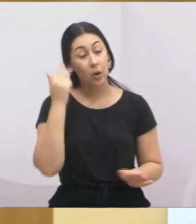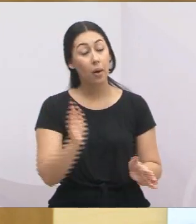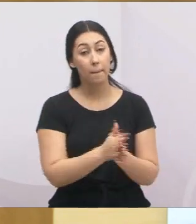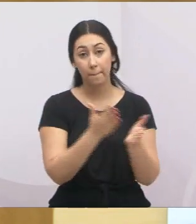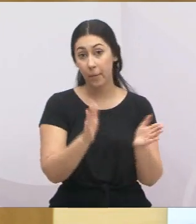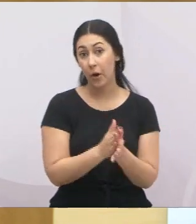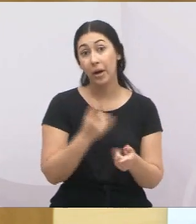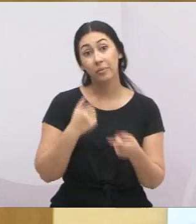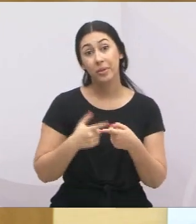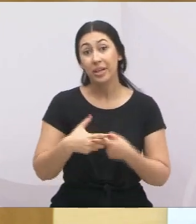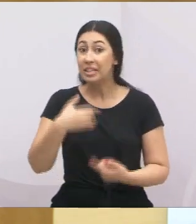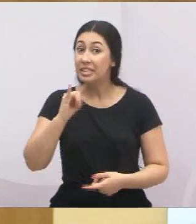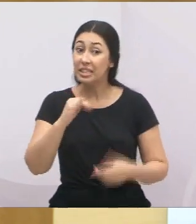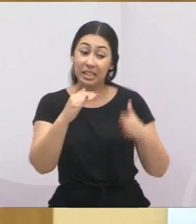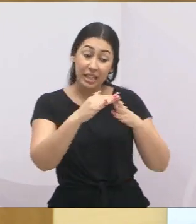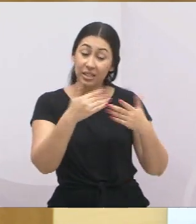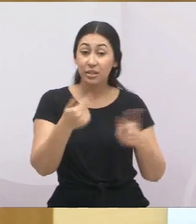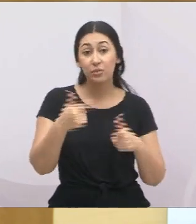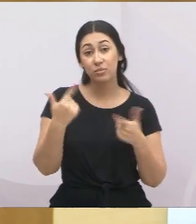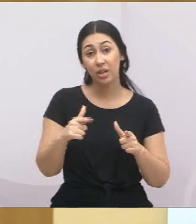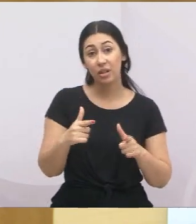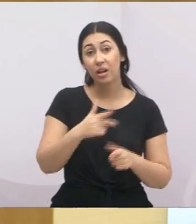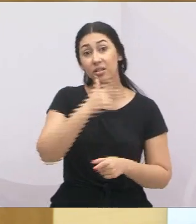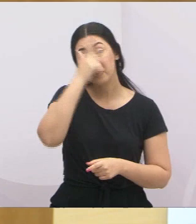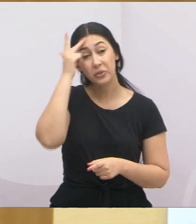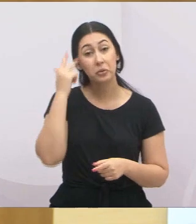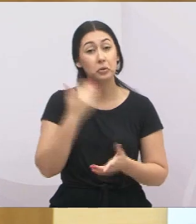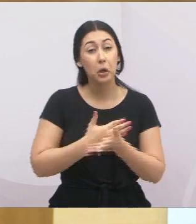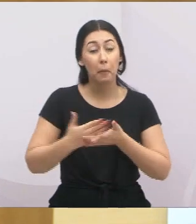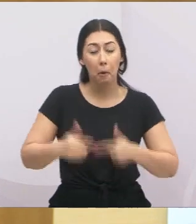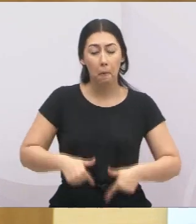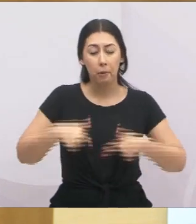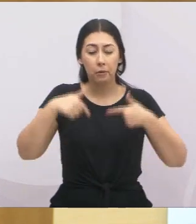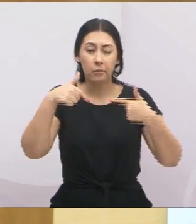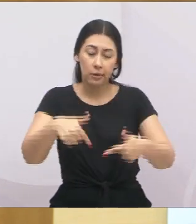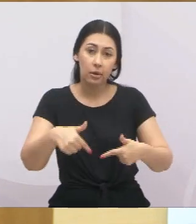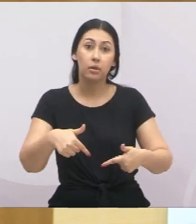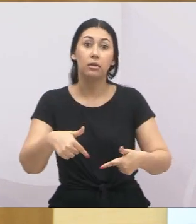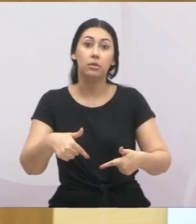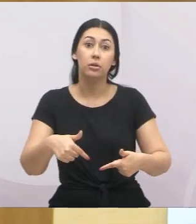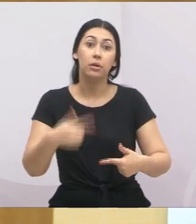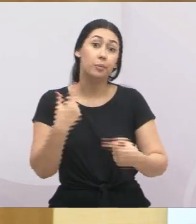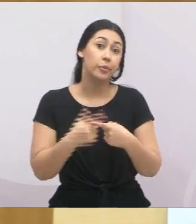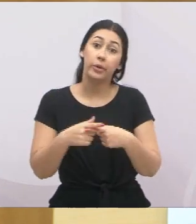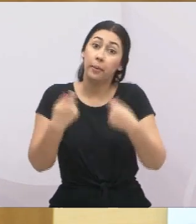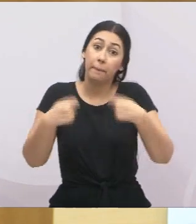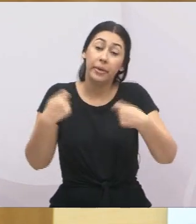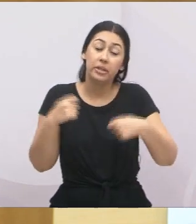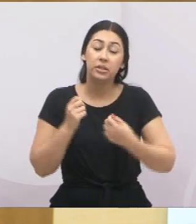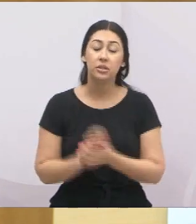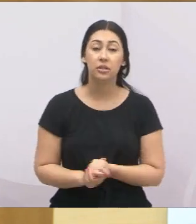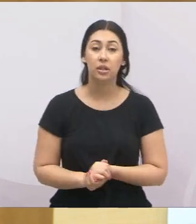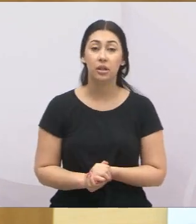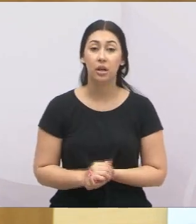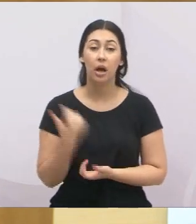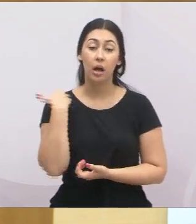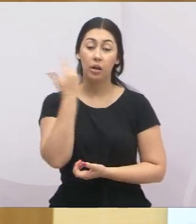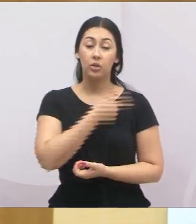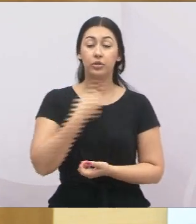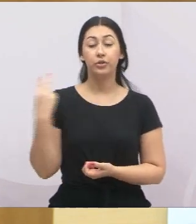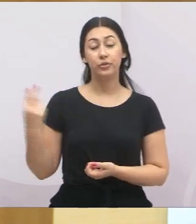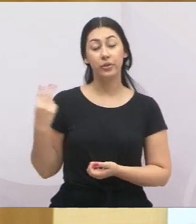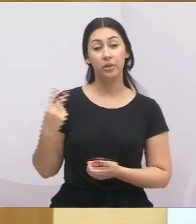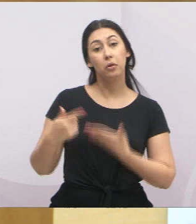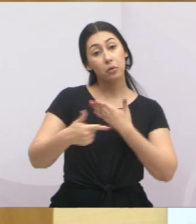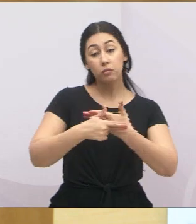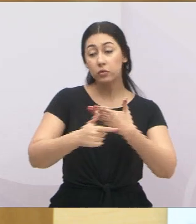luta por terra, por moradia, porque as pessoas necessitam. Então eu acho que é nesse sentido que a gente cobra, enquanto vereador, eu acho que esse é o nosso